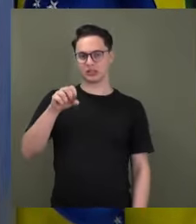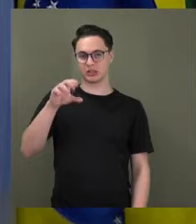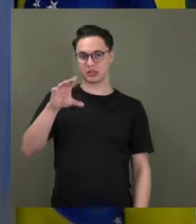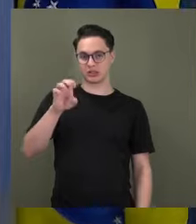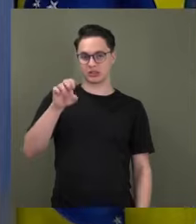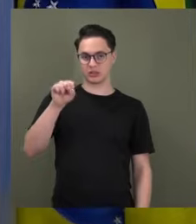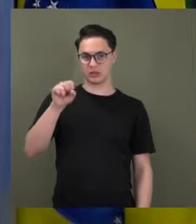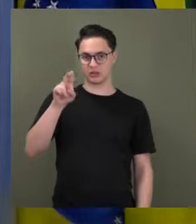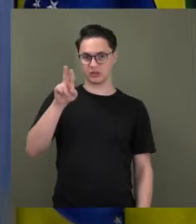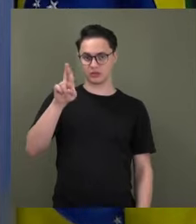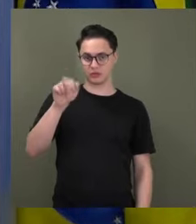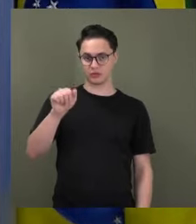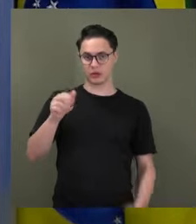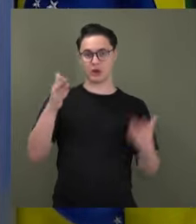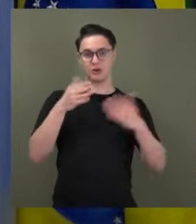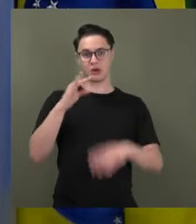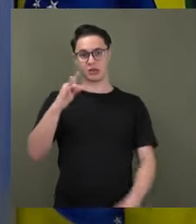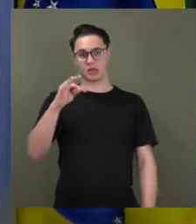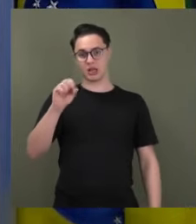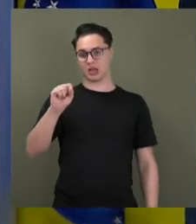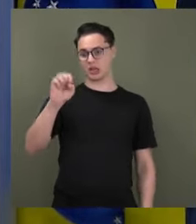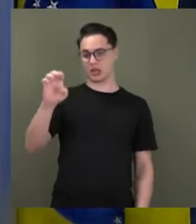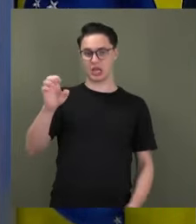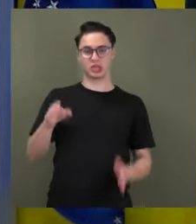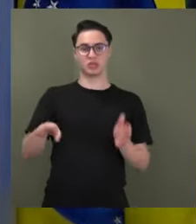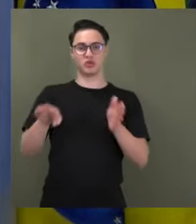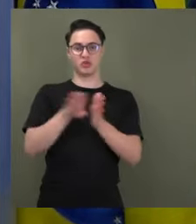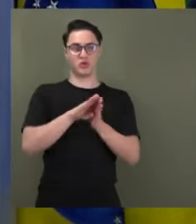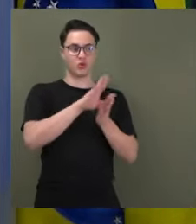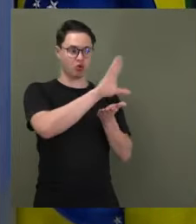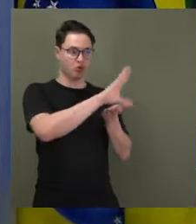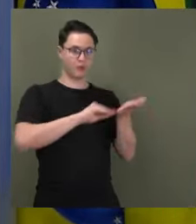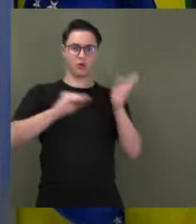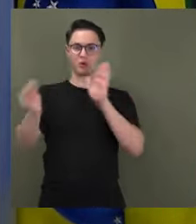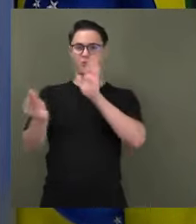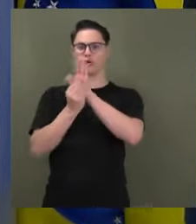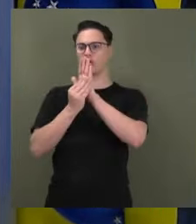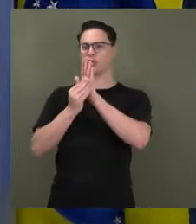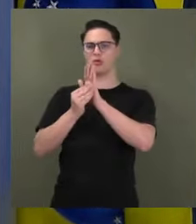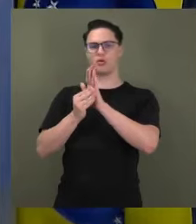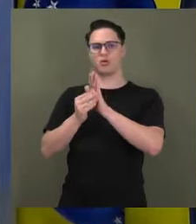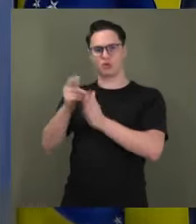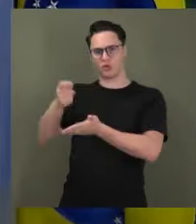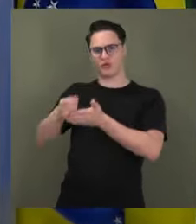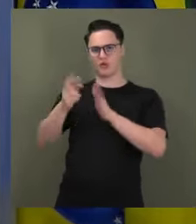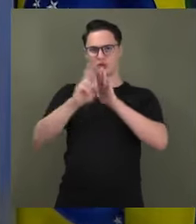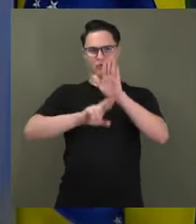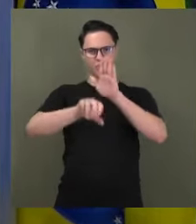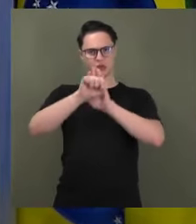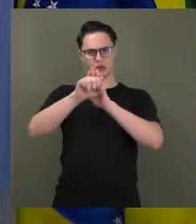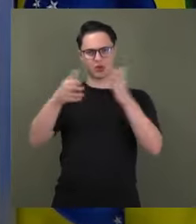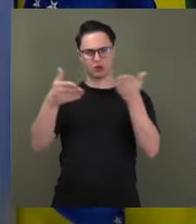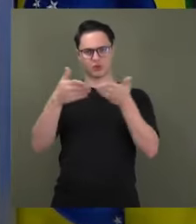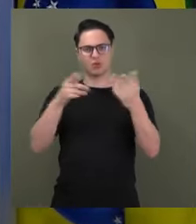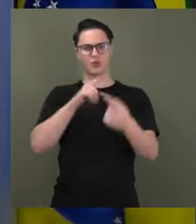o TSE chegou, copiou e colou, praticamente, e está colocando uma resolução